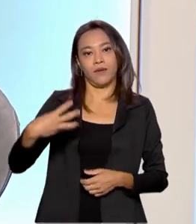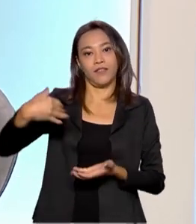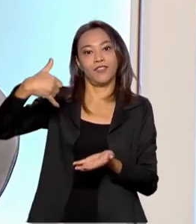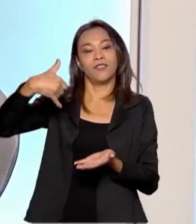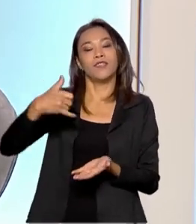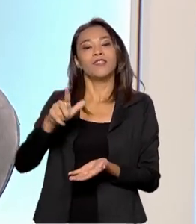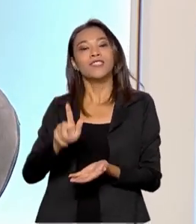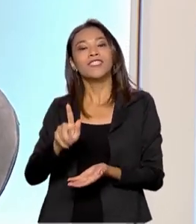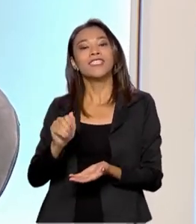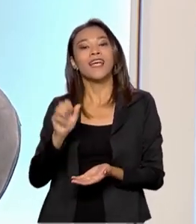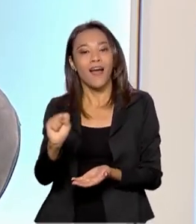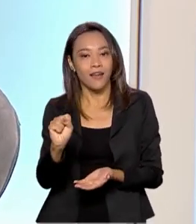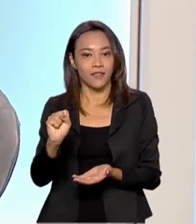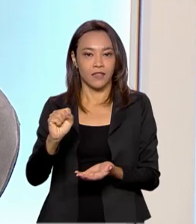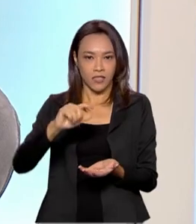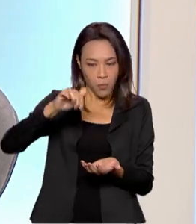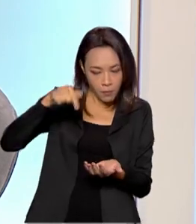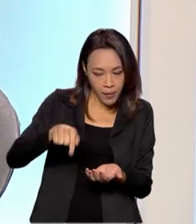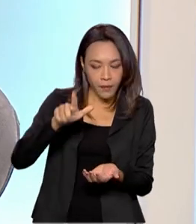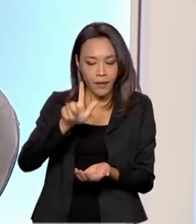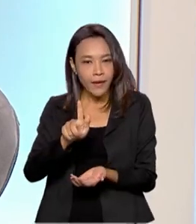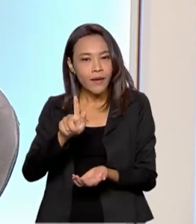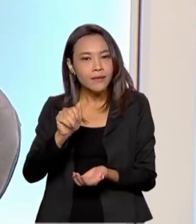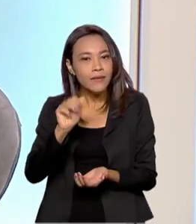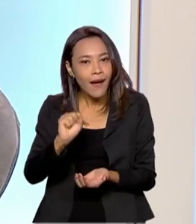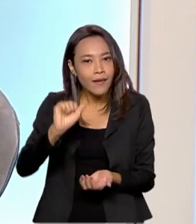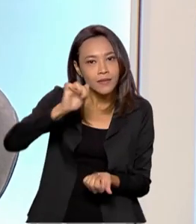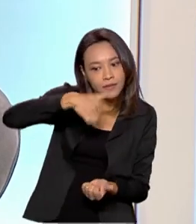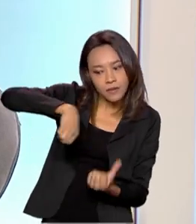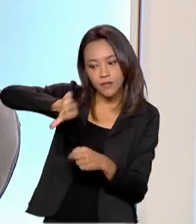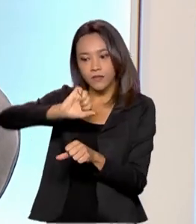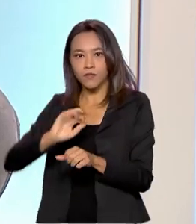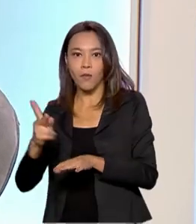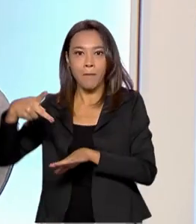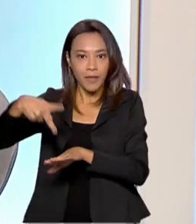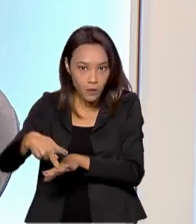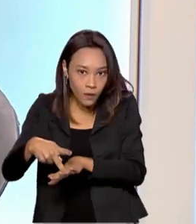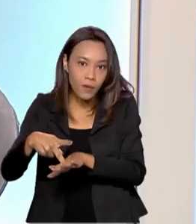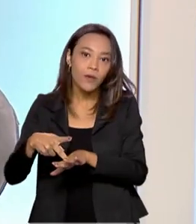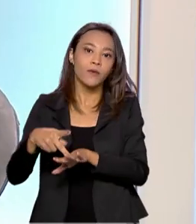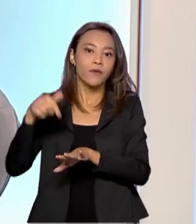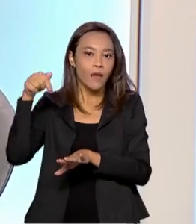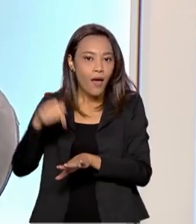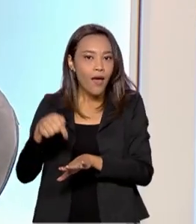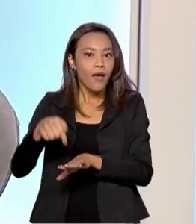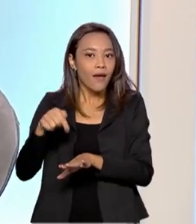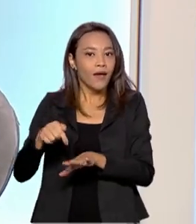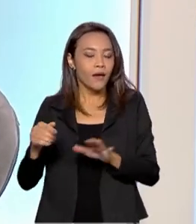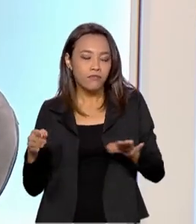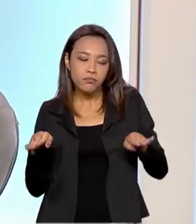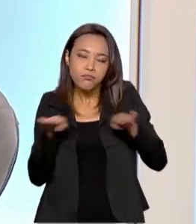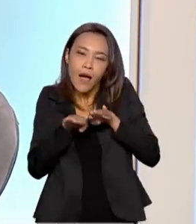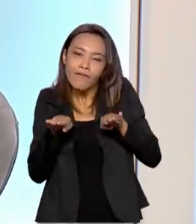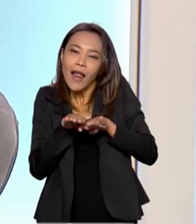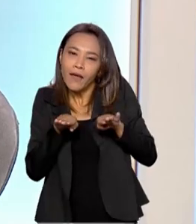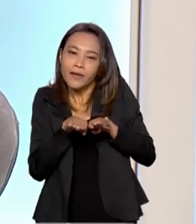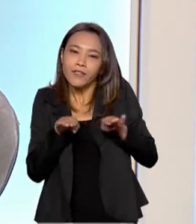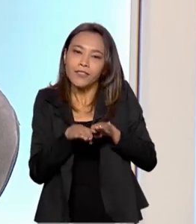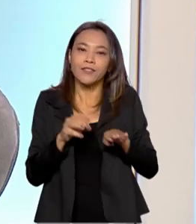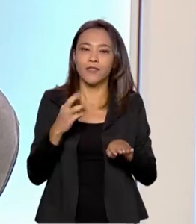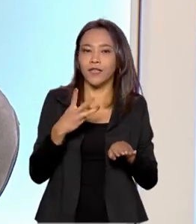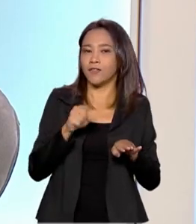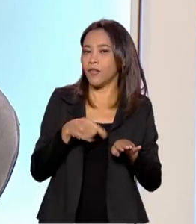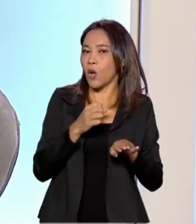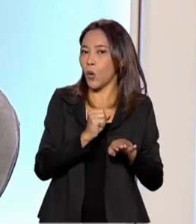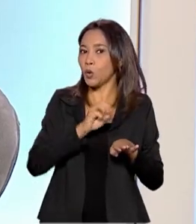Se eu pego esse gás e transformo ele energeticamente em petróleo, eu tenho o a gente chama de petróleo equivalente. Então temos aqueles 3,8